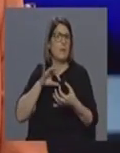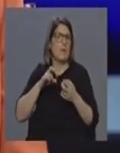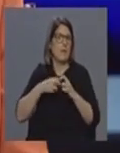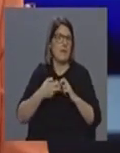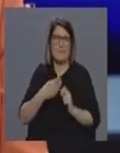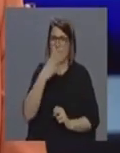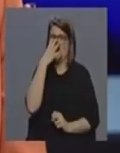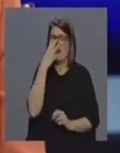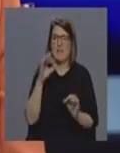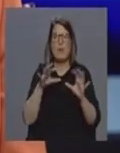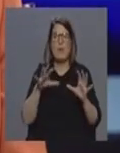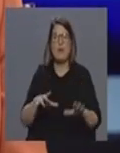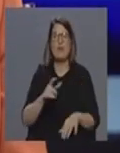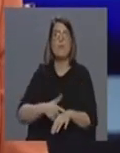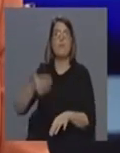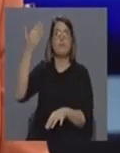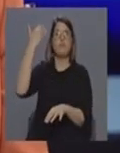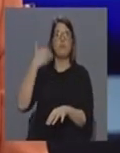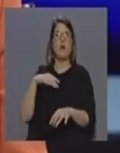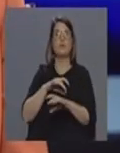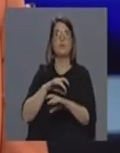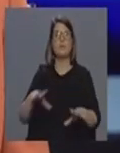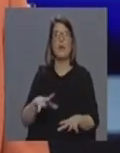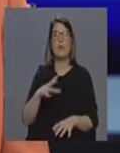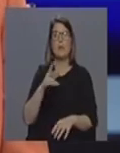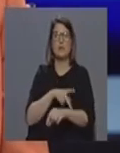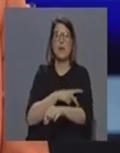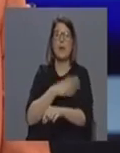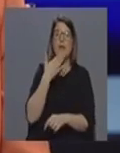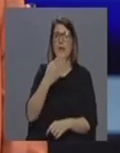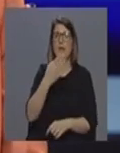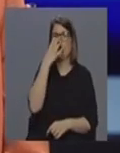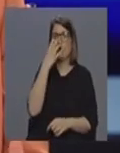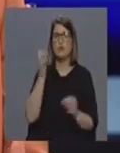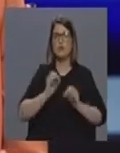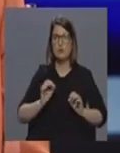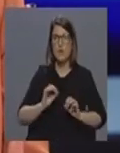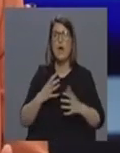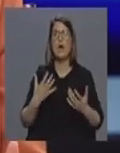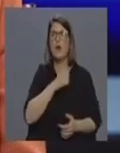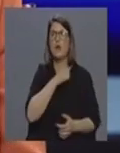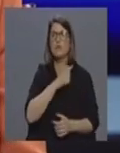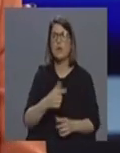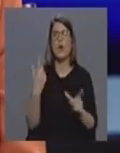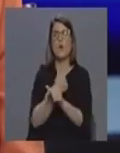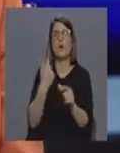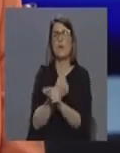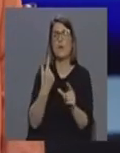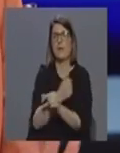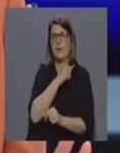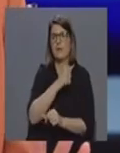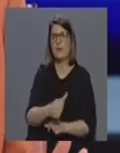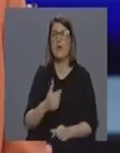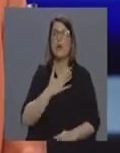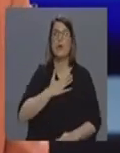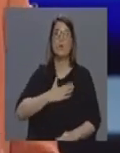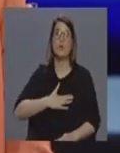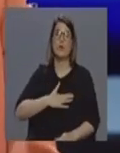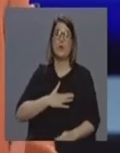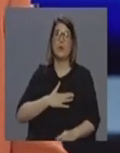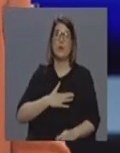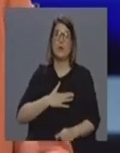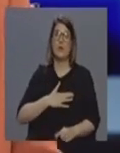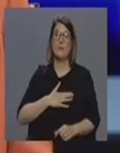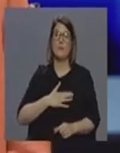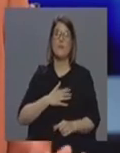portanto há muito tempo que o hospital de Contra de Arada vai pedir ventiladores que não tem os suficientes agora já estão autorizadas as compras dos ventiladores felizmente ainda os há para vender porque